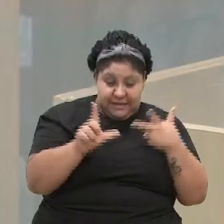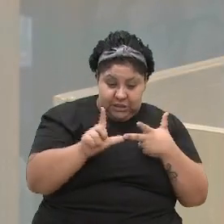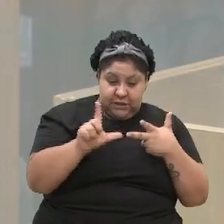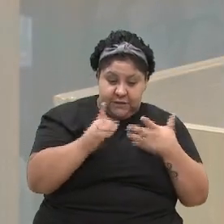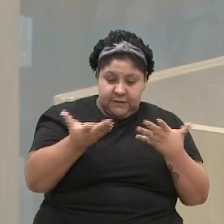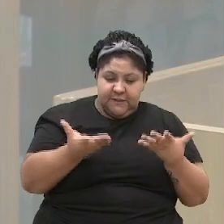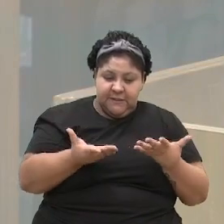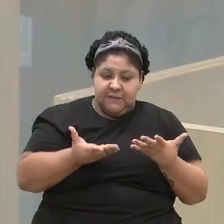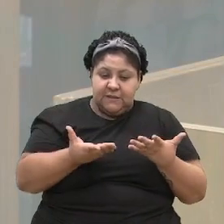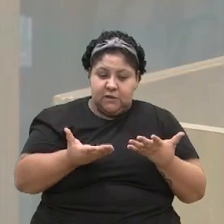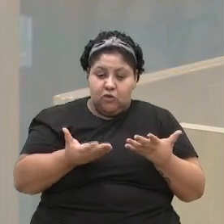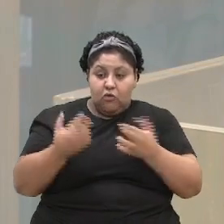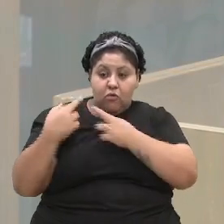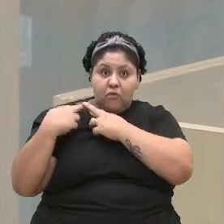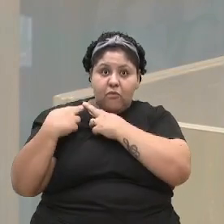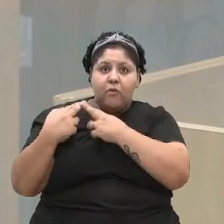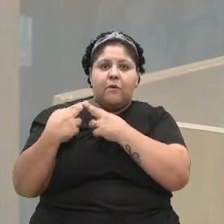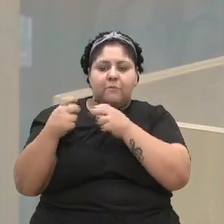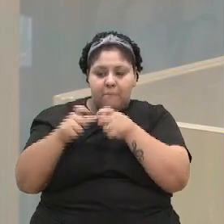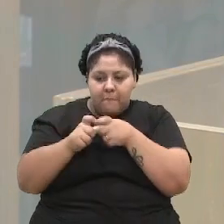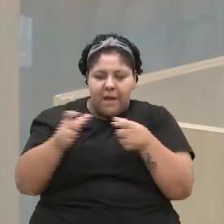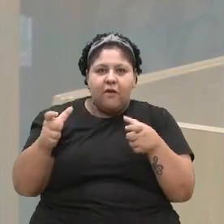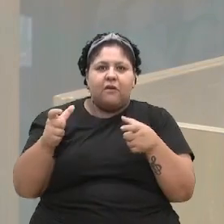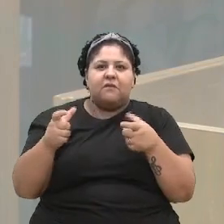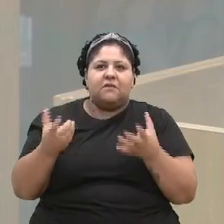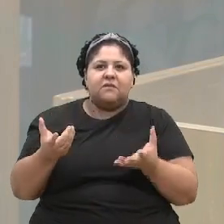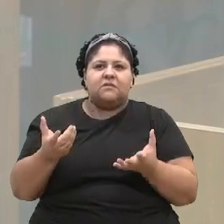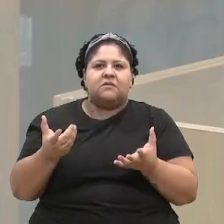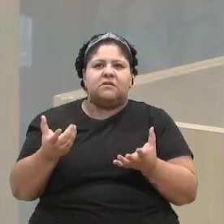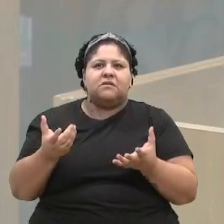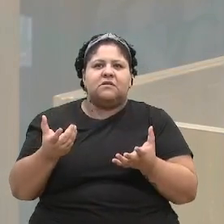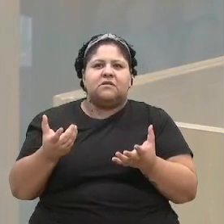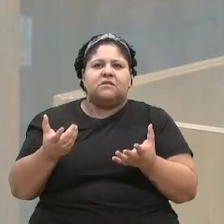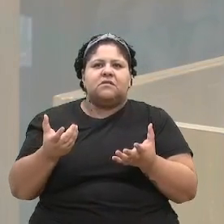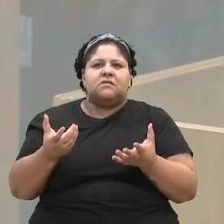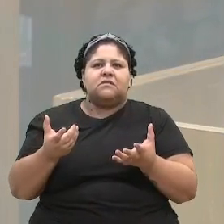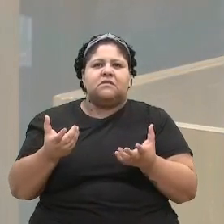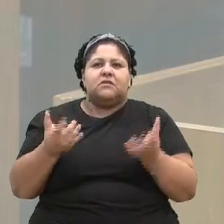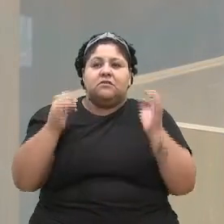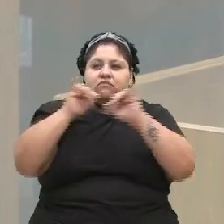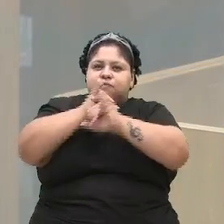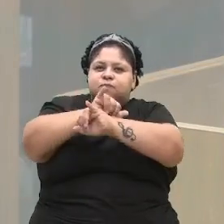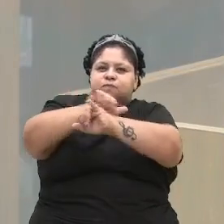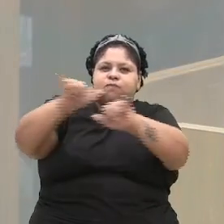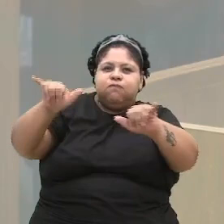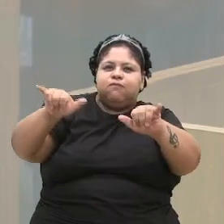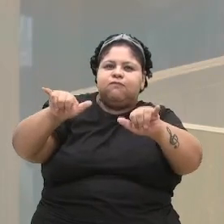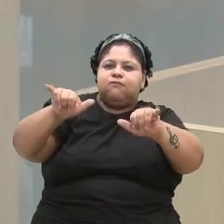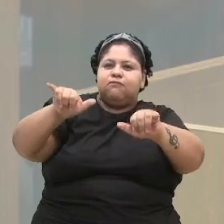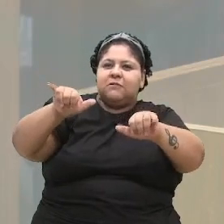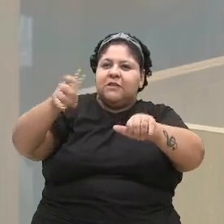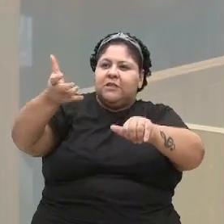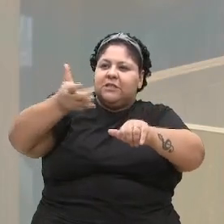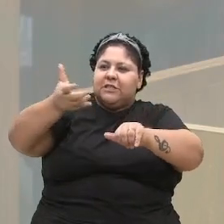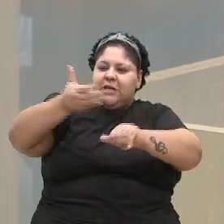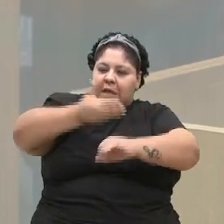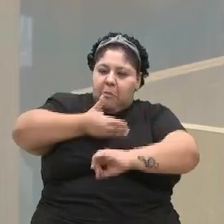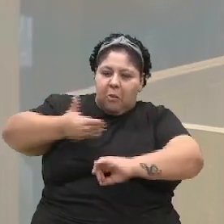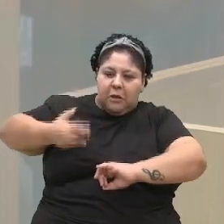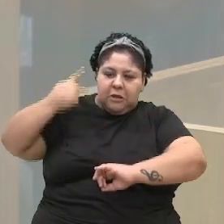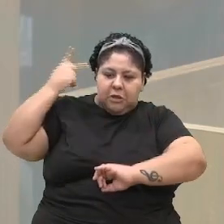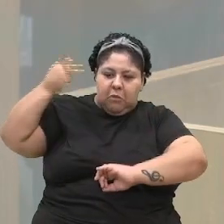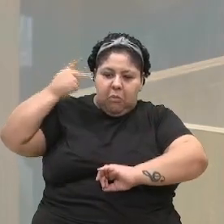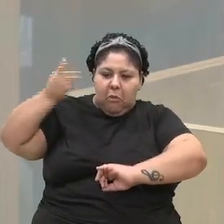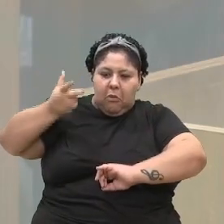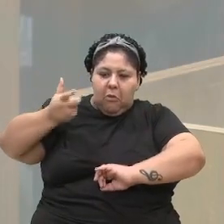uma responsabilidade ainda maior de levar informações, de buscar políticas públicas, de fortalecer